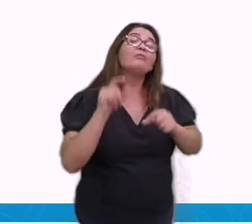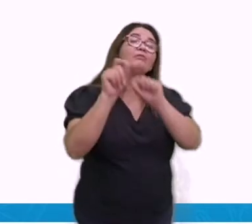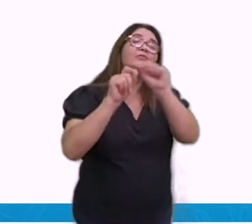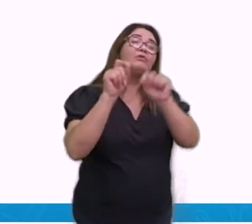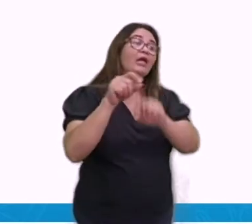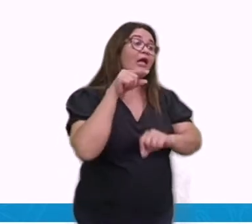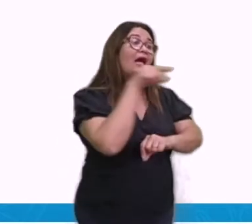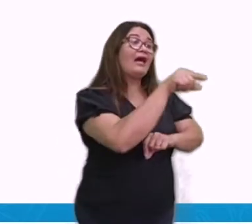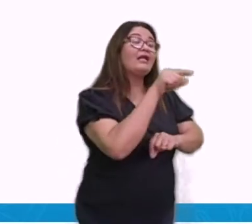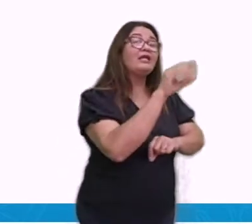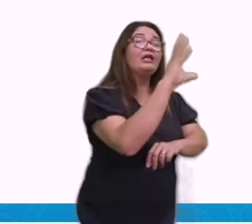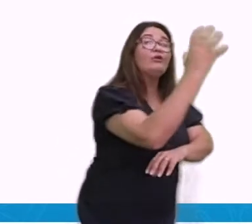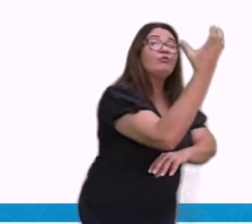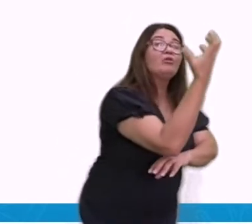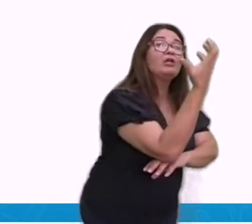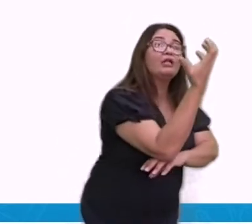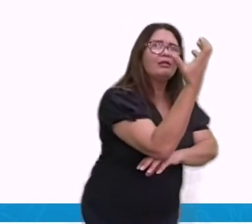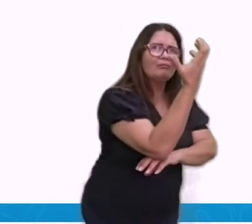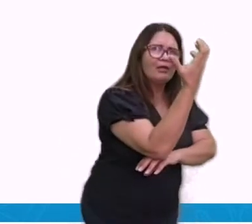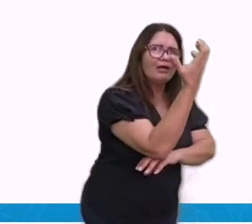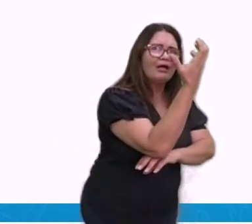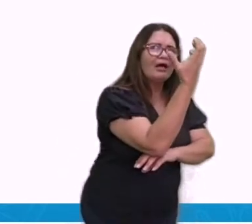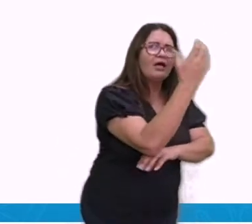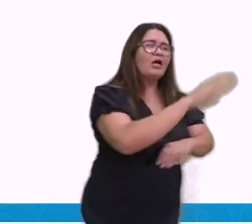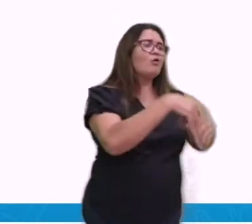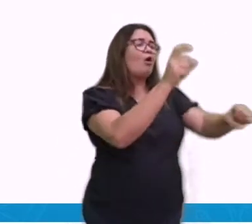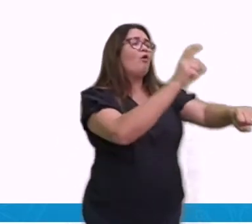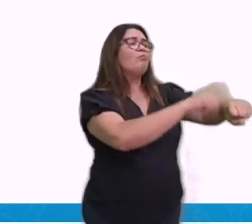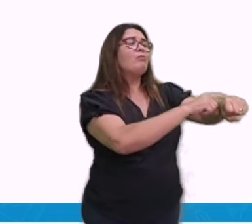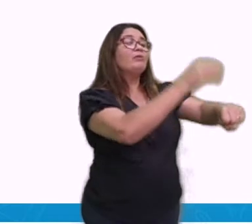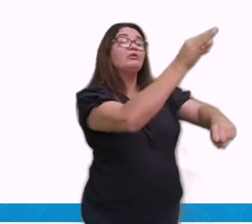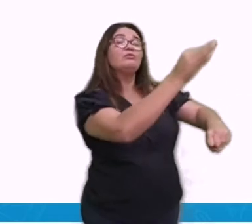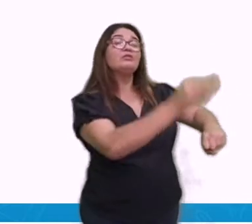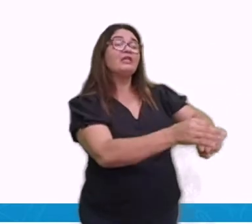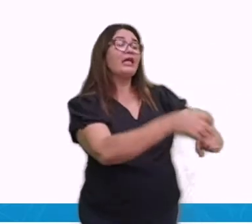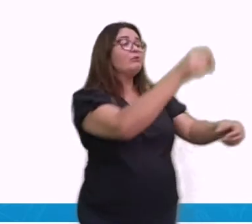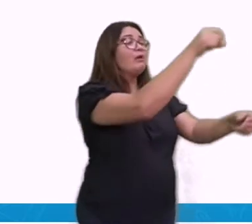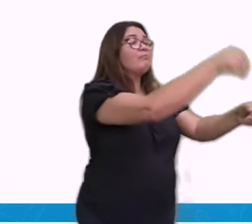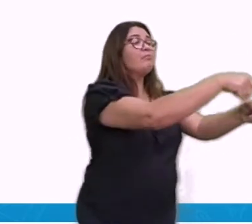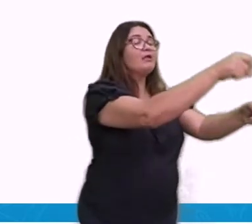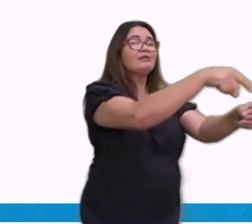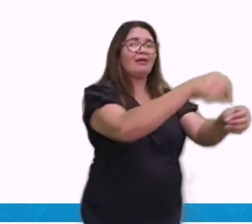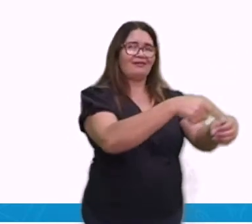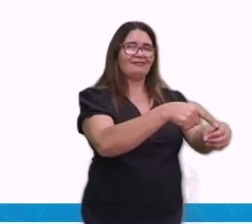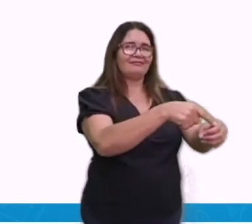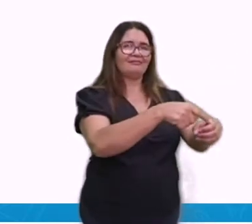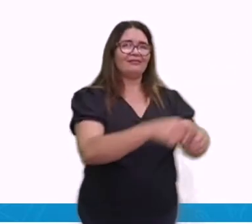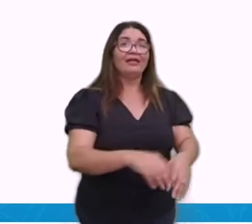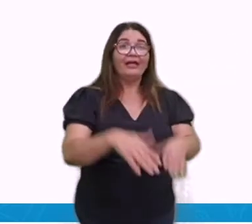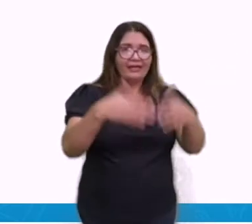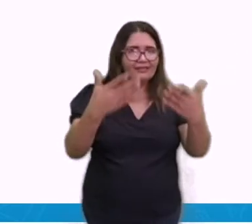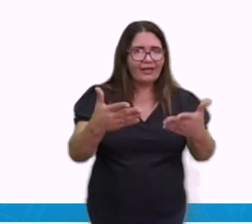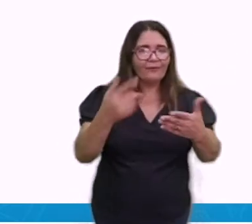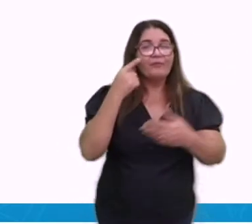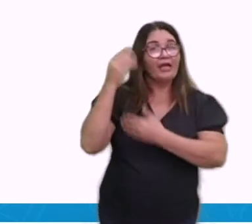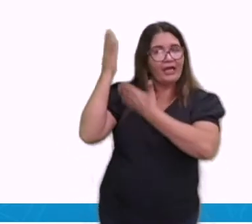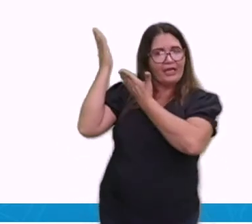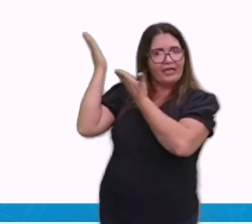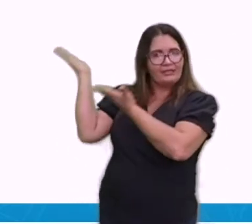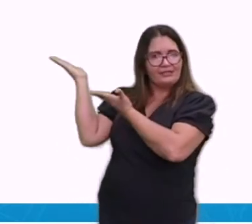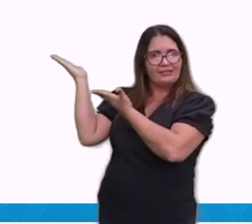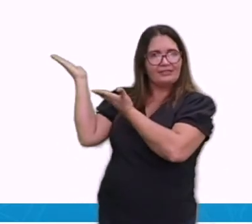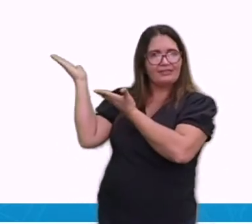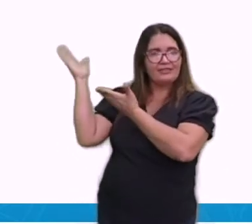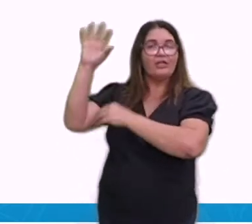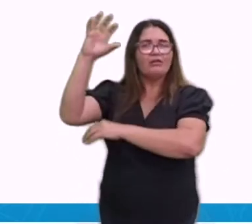clima da região subtropical, ele é um clima que chove muito. Chove bastante, né?